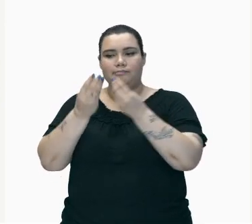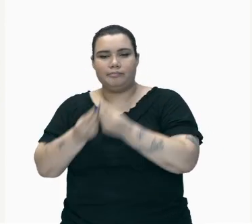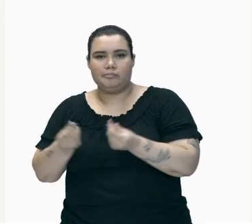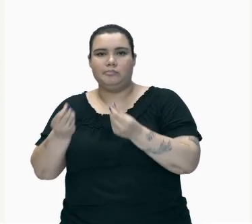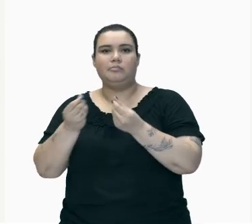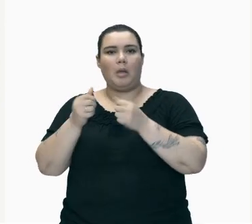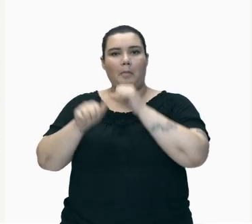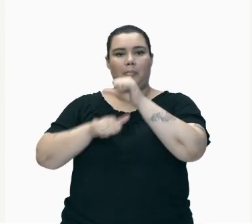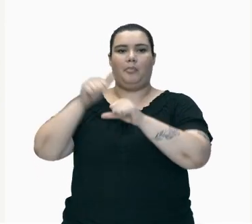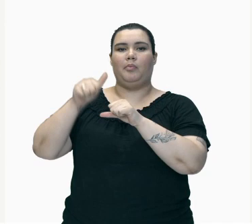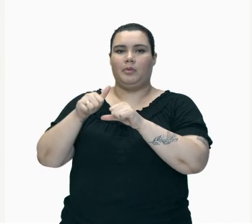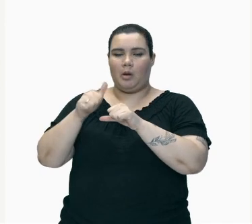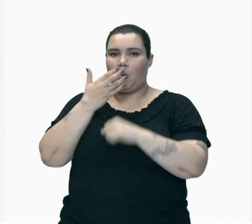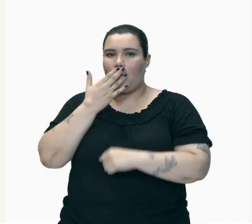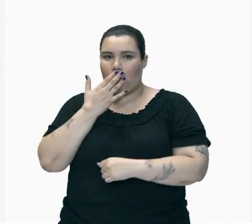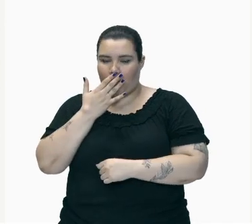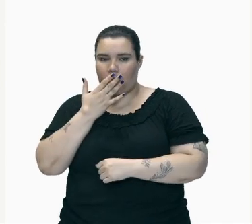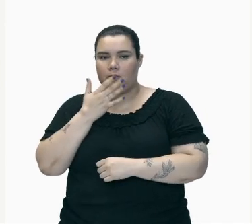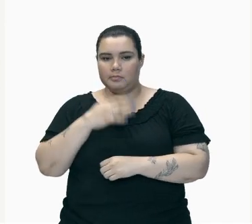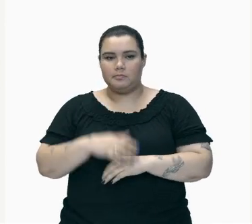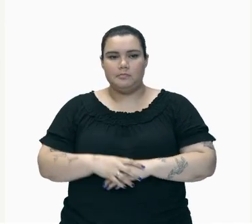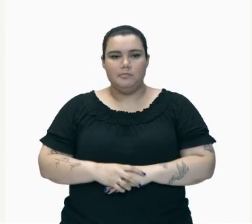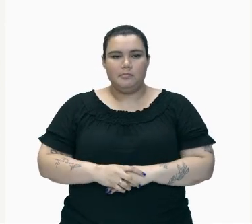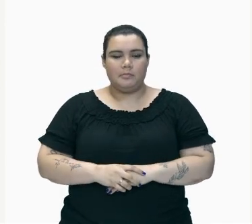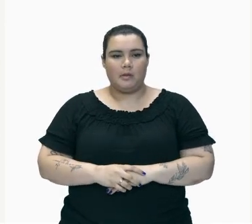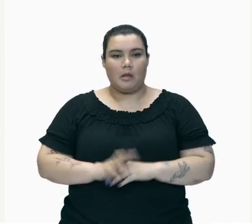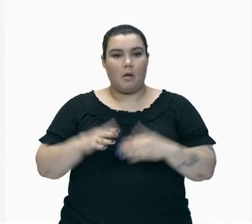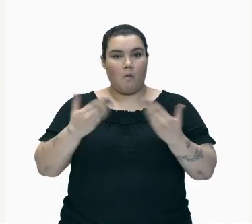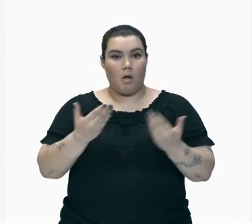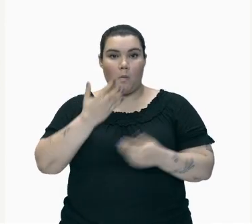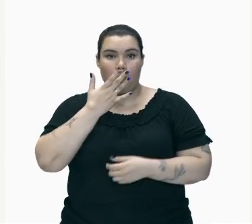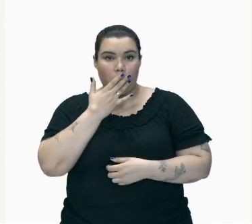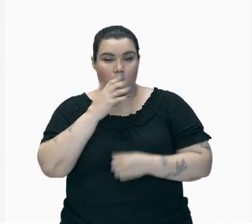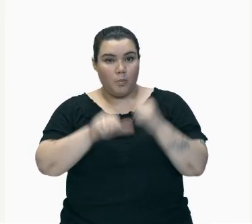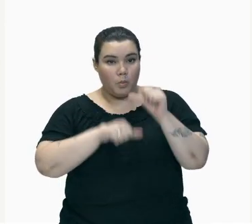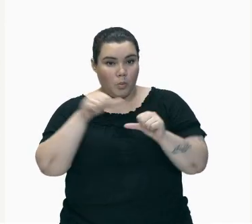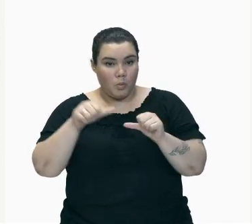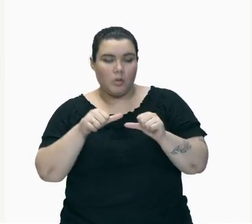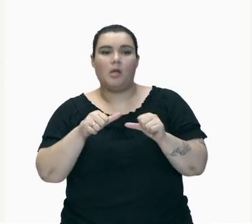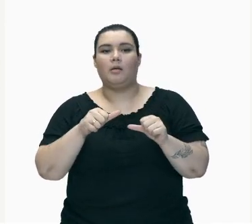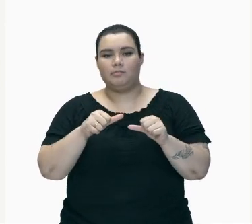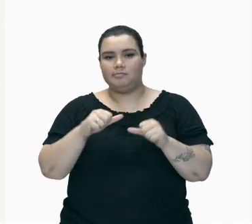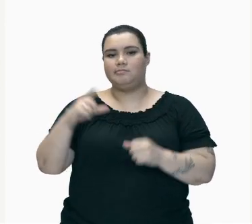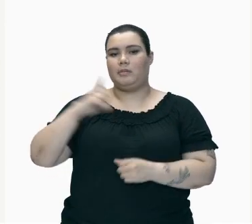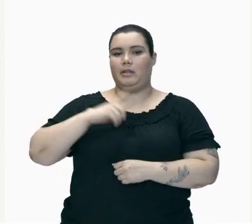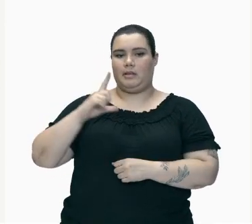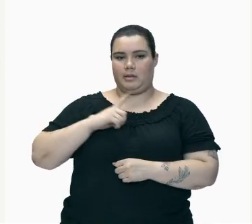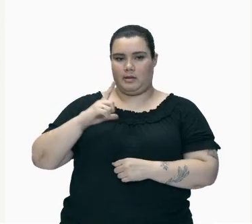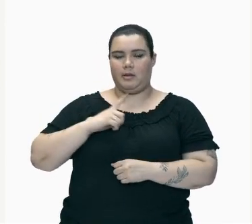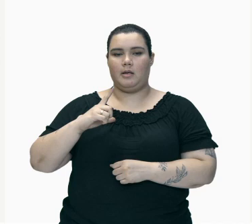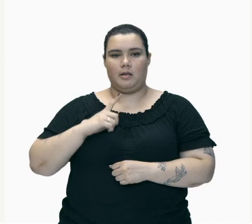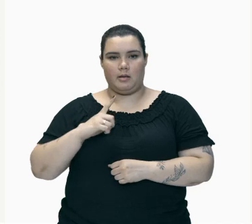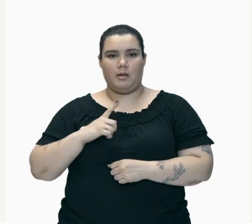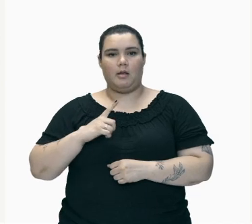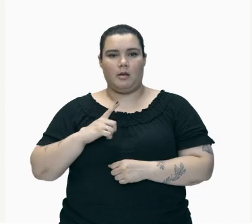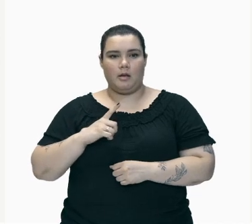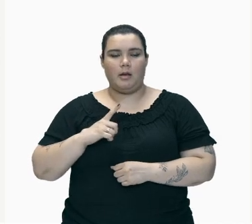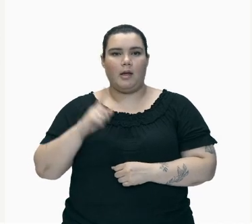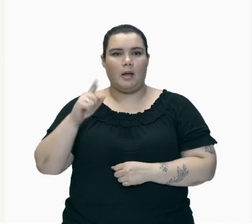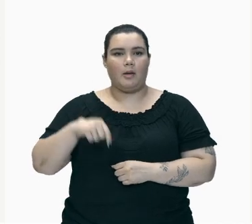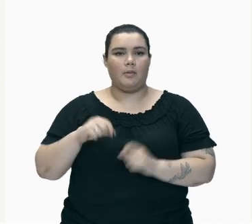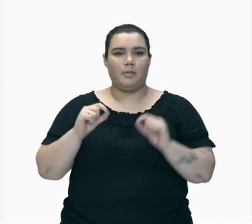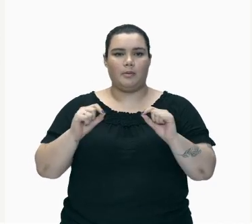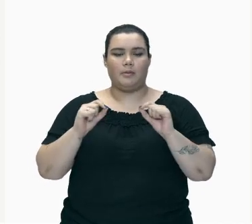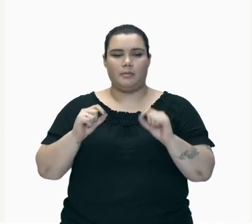Isso é uma Reação química Então Quando eu tenho A mudança De cor Eu tenho Aí A A